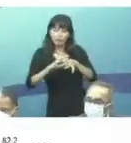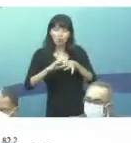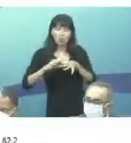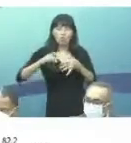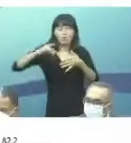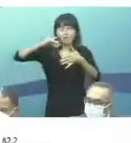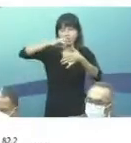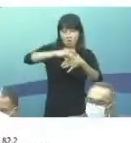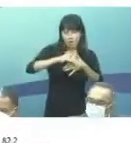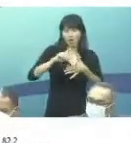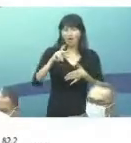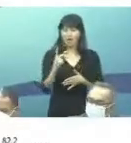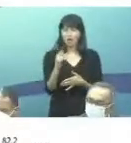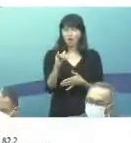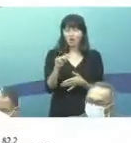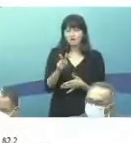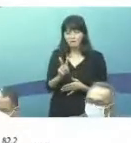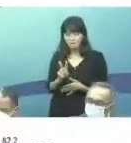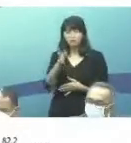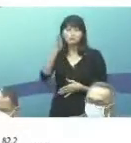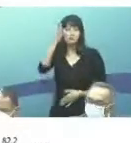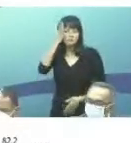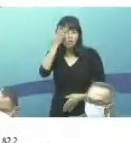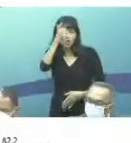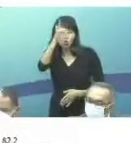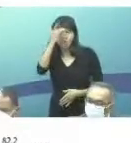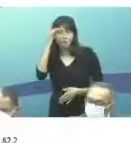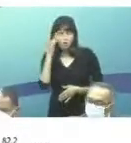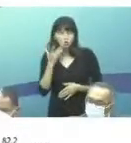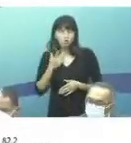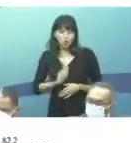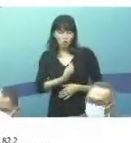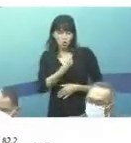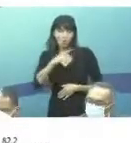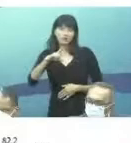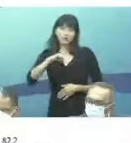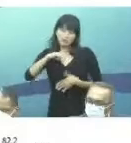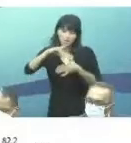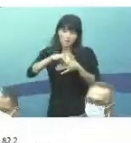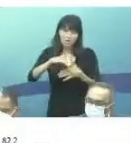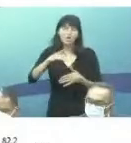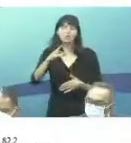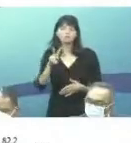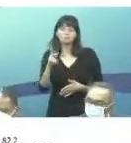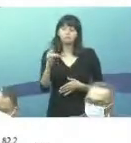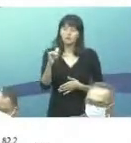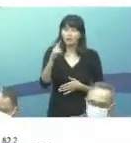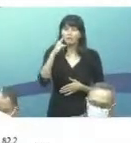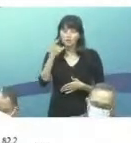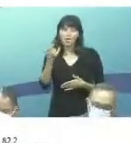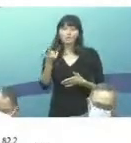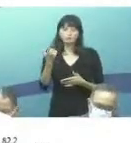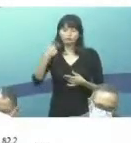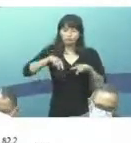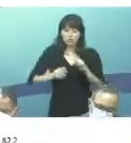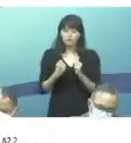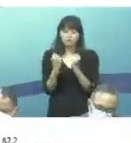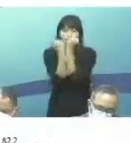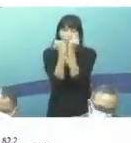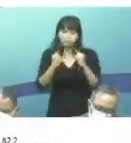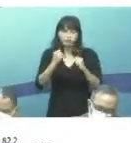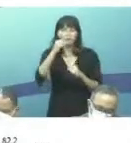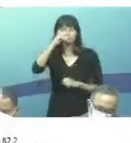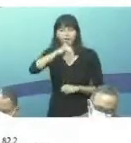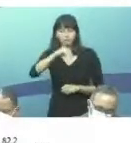sabe que o indivíduo com HIV, ou das pessoas que convivem e que vivem com HIV, tendem a ter uma imunossupressão, e, nesse caso, a co